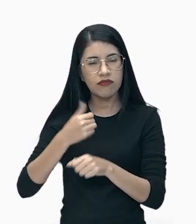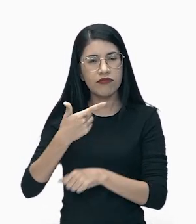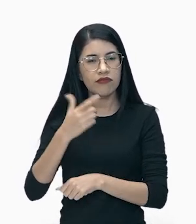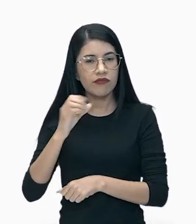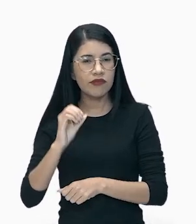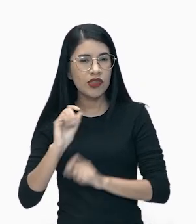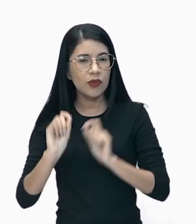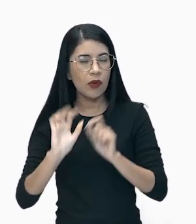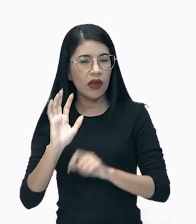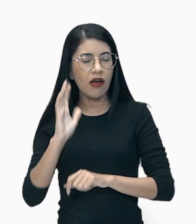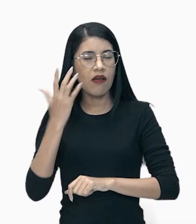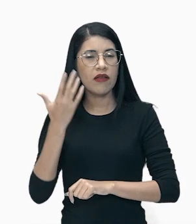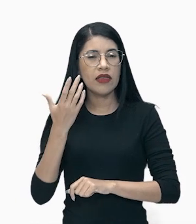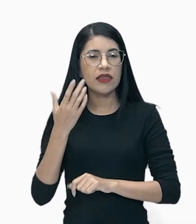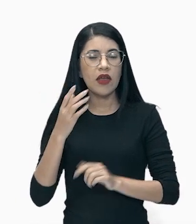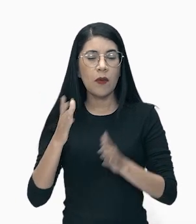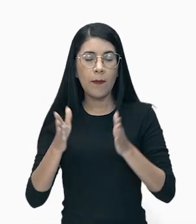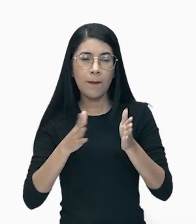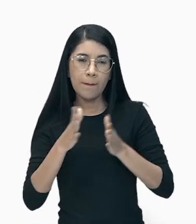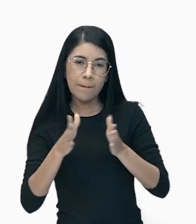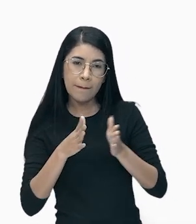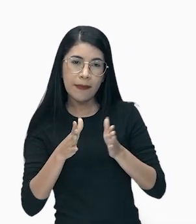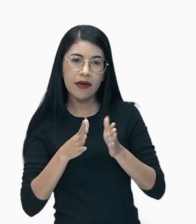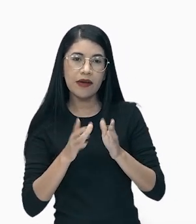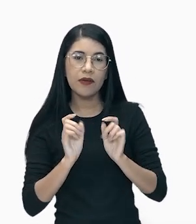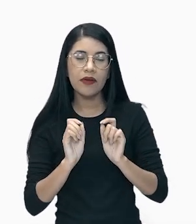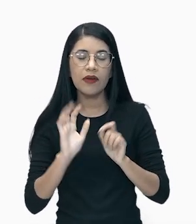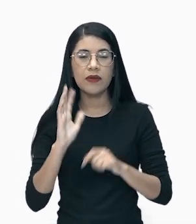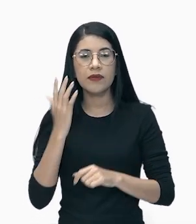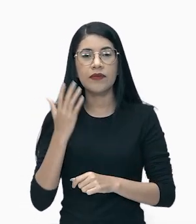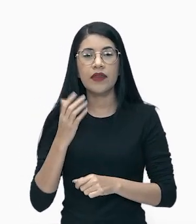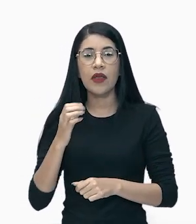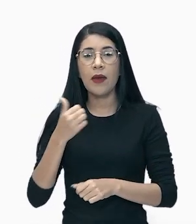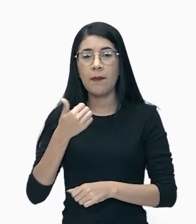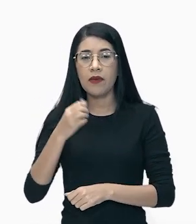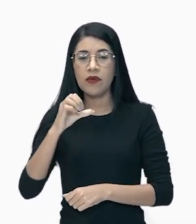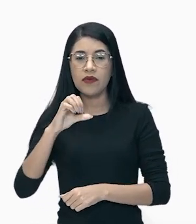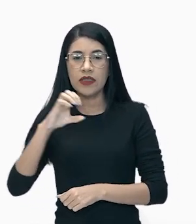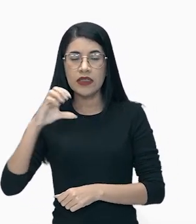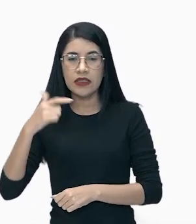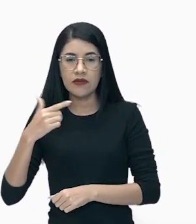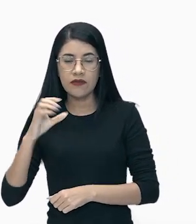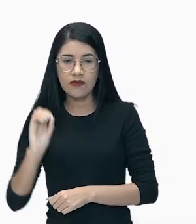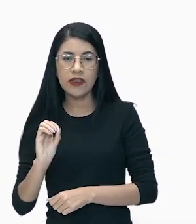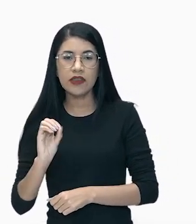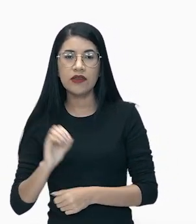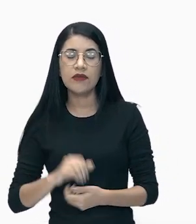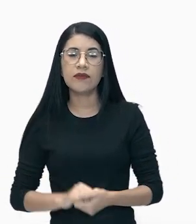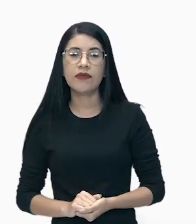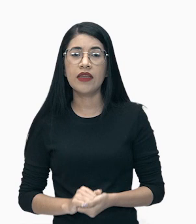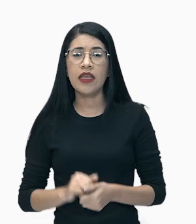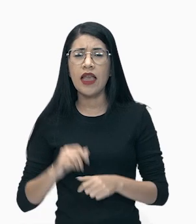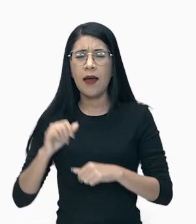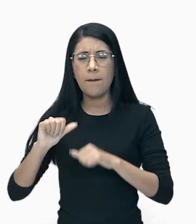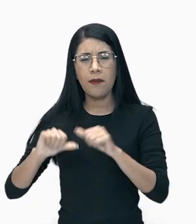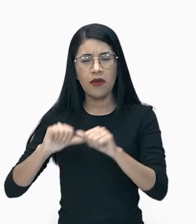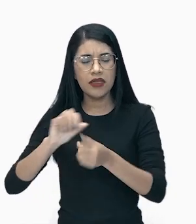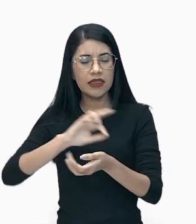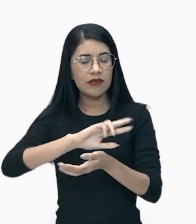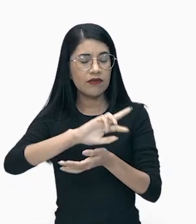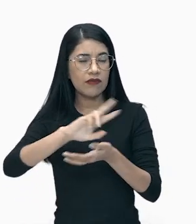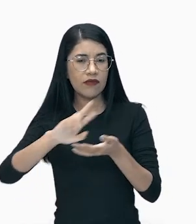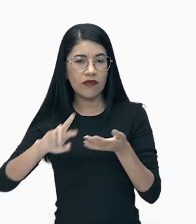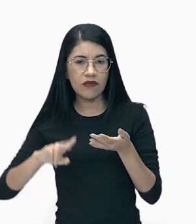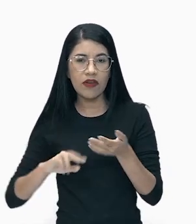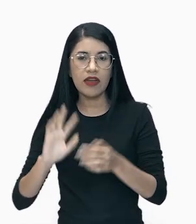essa década marcante ali, que foi a década de 1920 e as grandes transformações